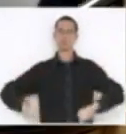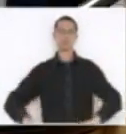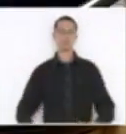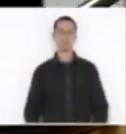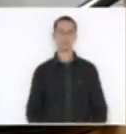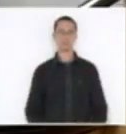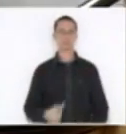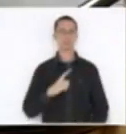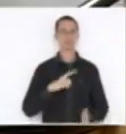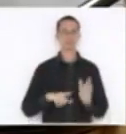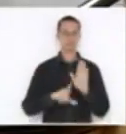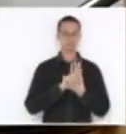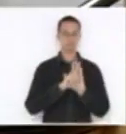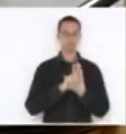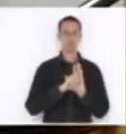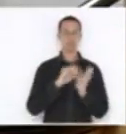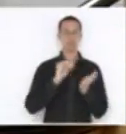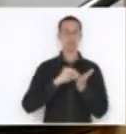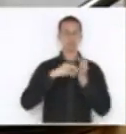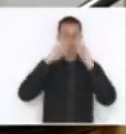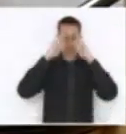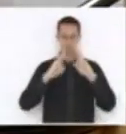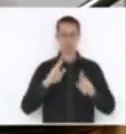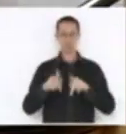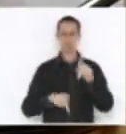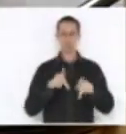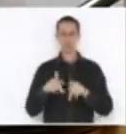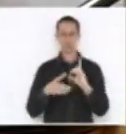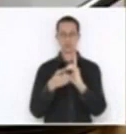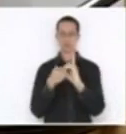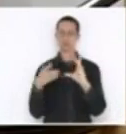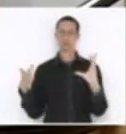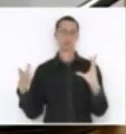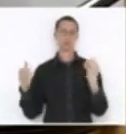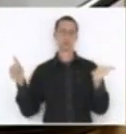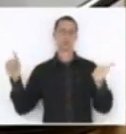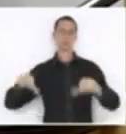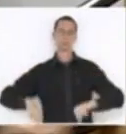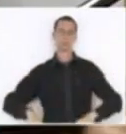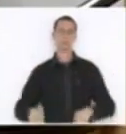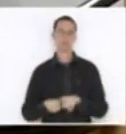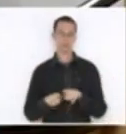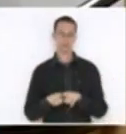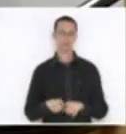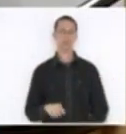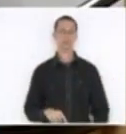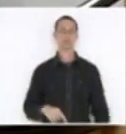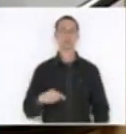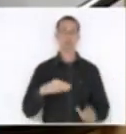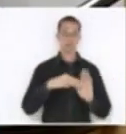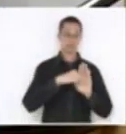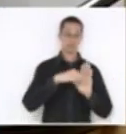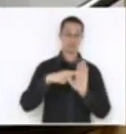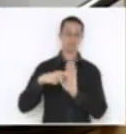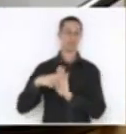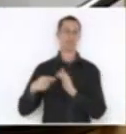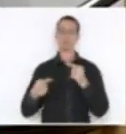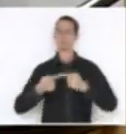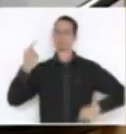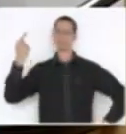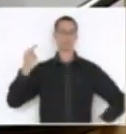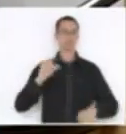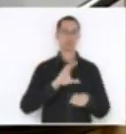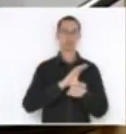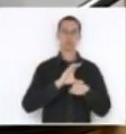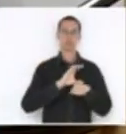democracia. Portanto, esta medida provisória não está de acordo com a Constituição Federal e